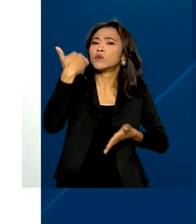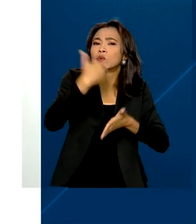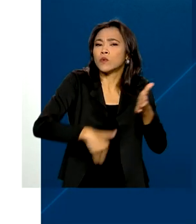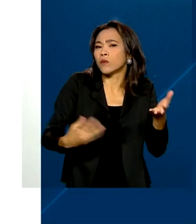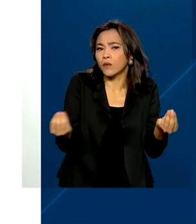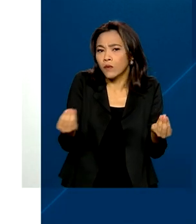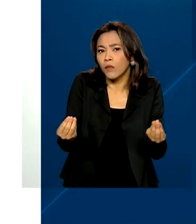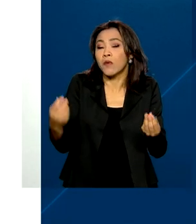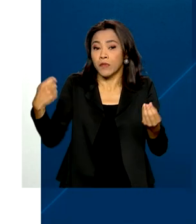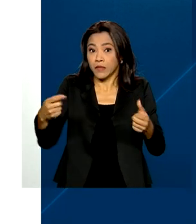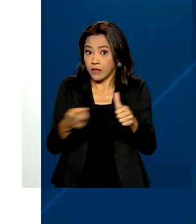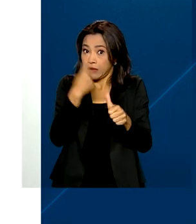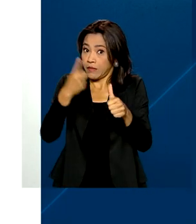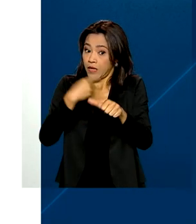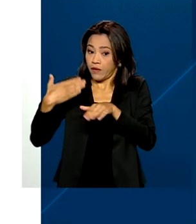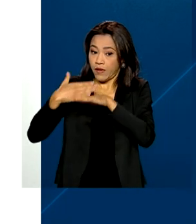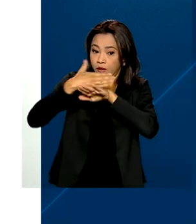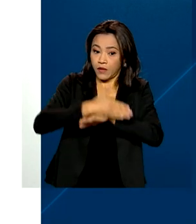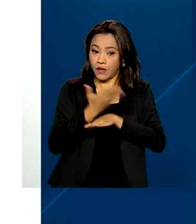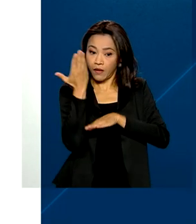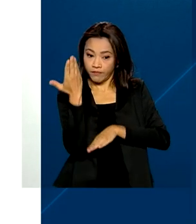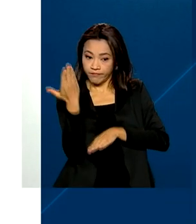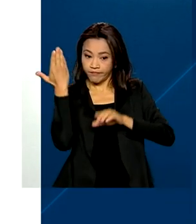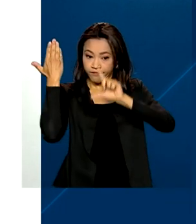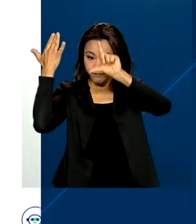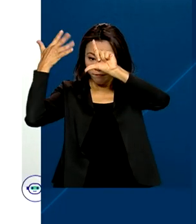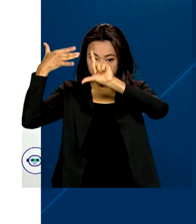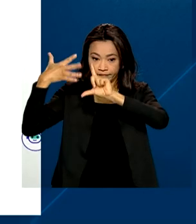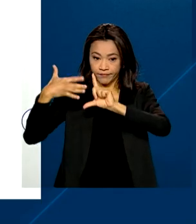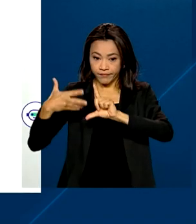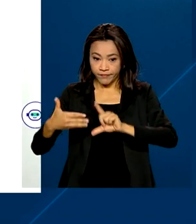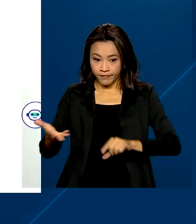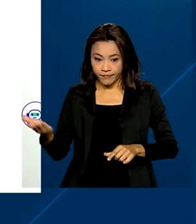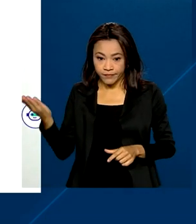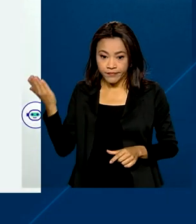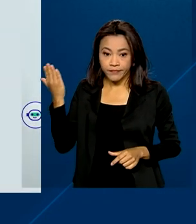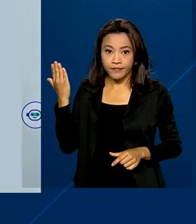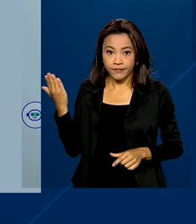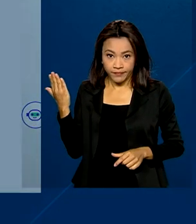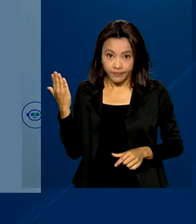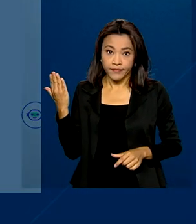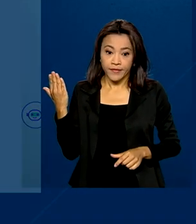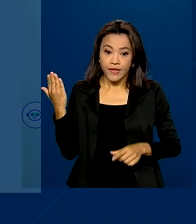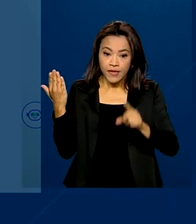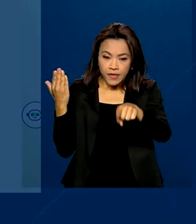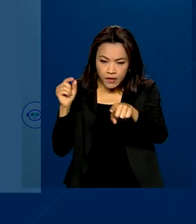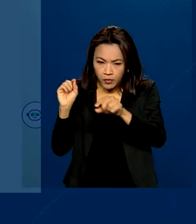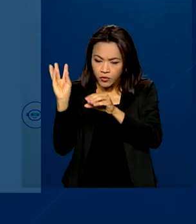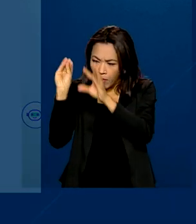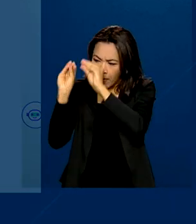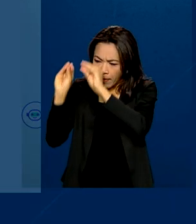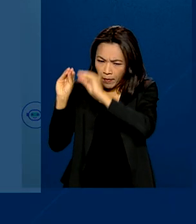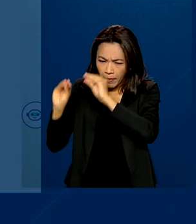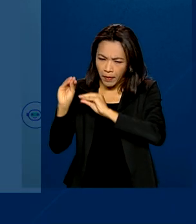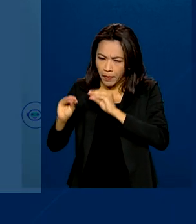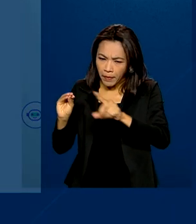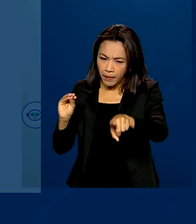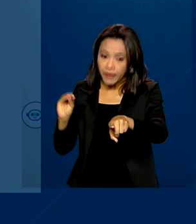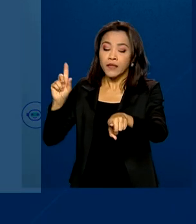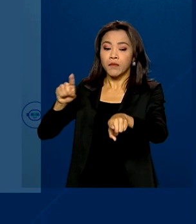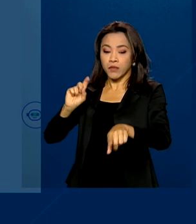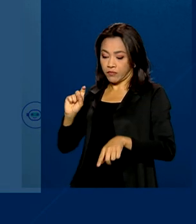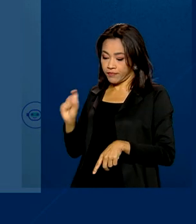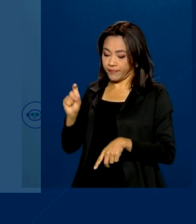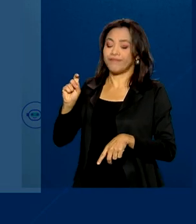preciso entrar no portal Regularize, da Procuradoria Geral da Fazenda Nacional, preencher o formulário e